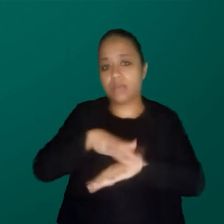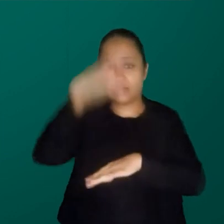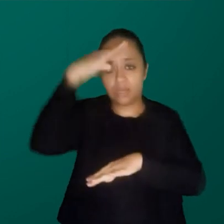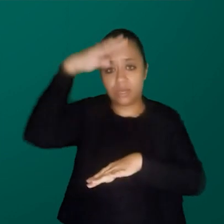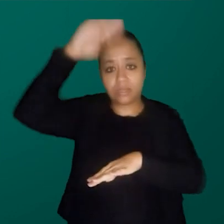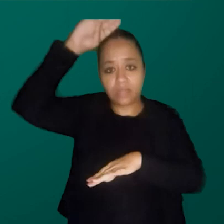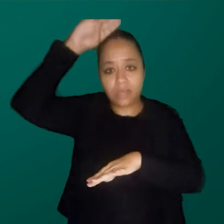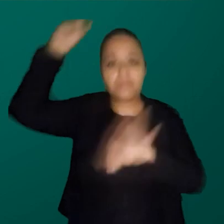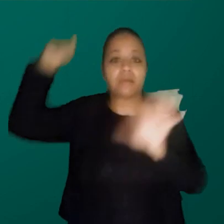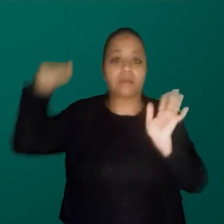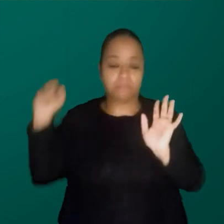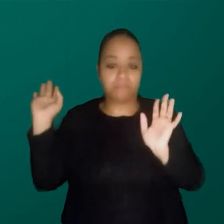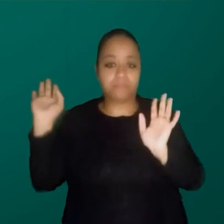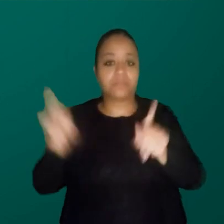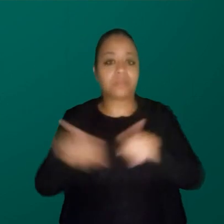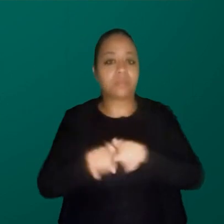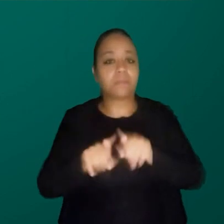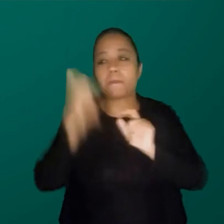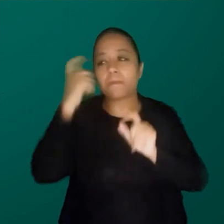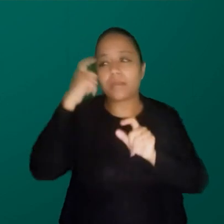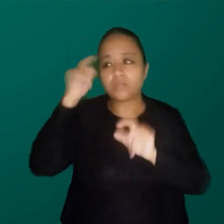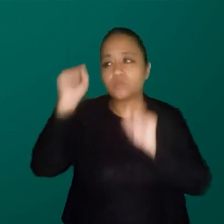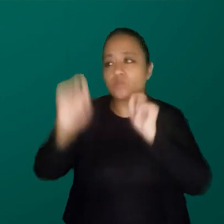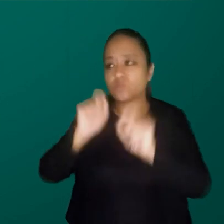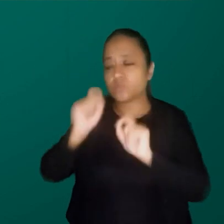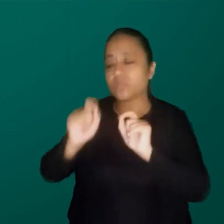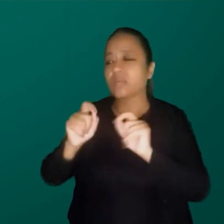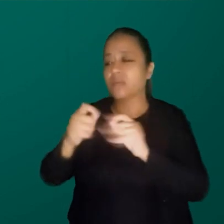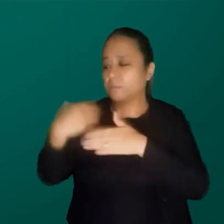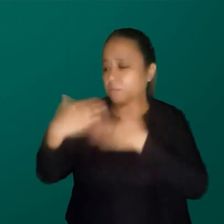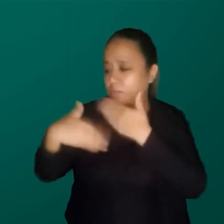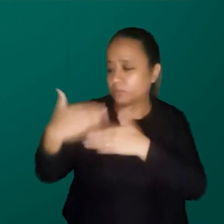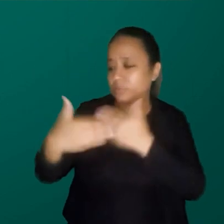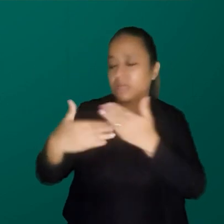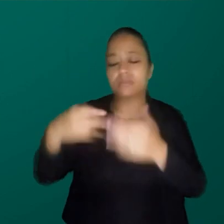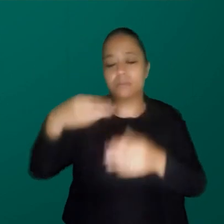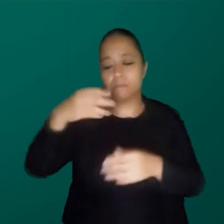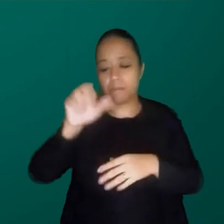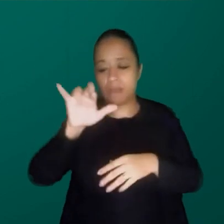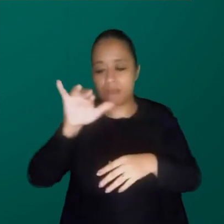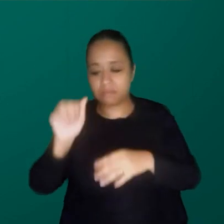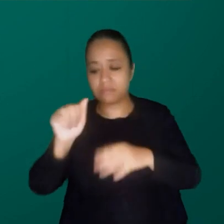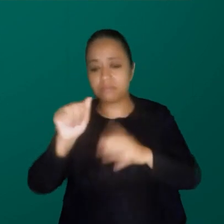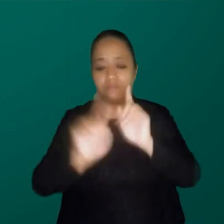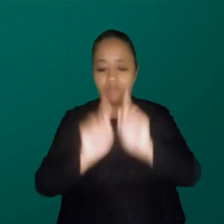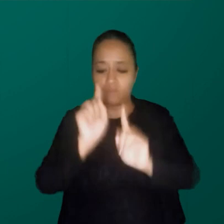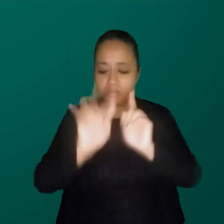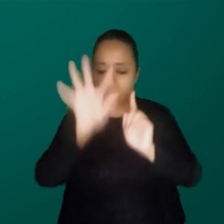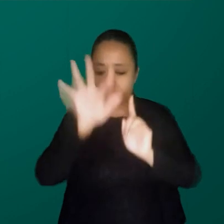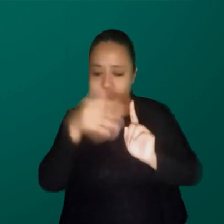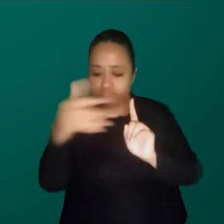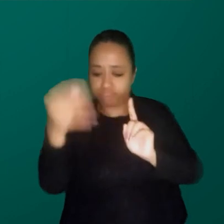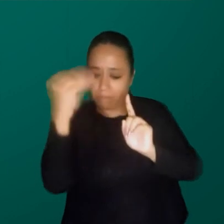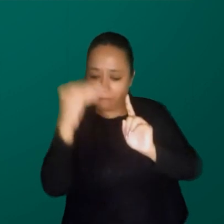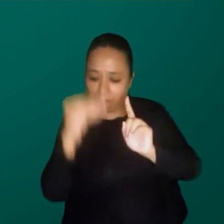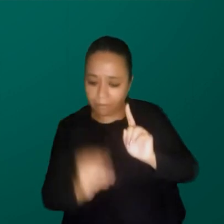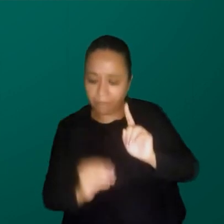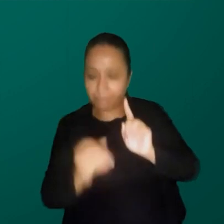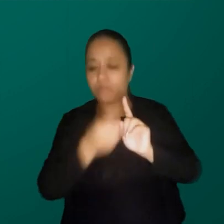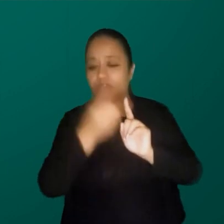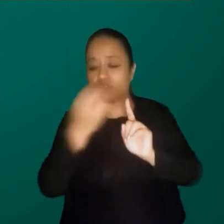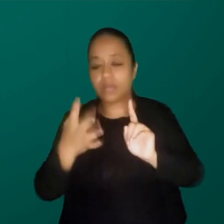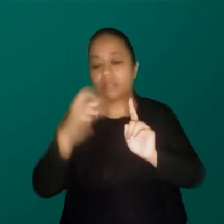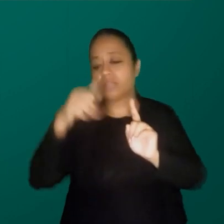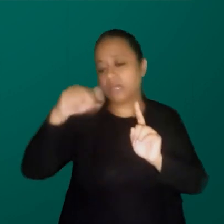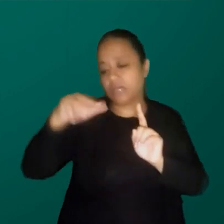então, eu fico pensando que esse processo a longo prazo, porque a Marcia trouxe esses dados, a Ana Lúcia